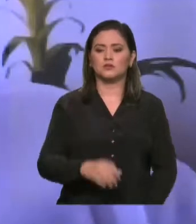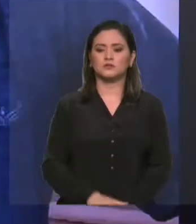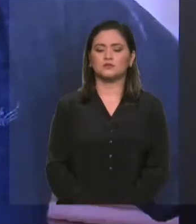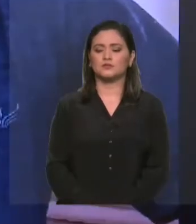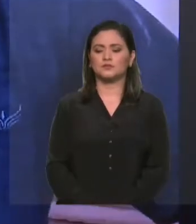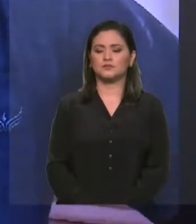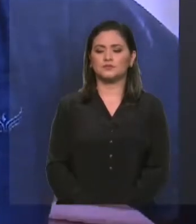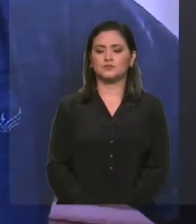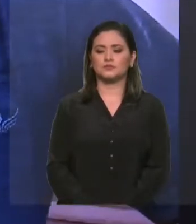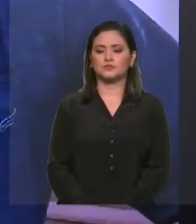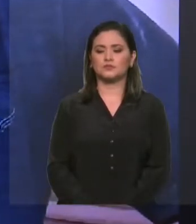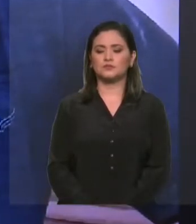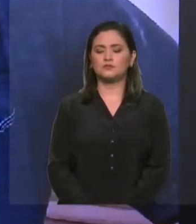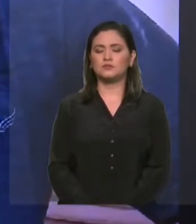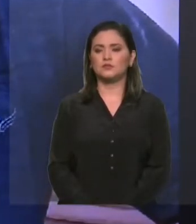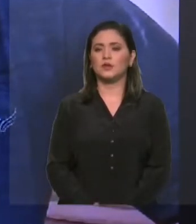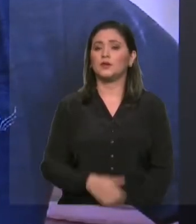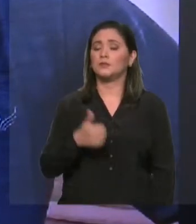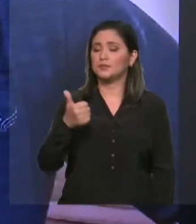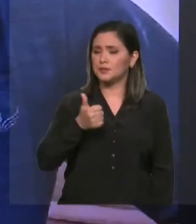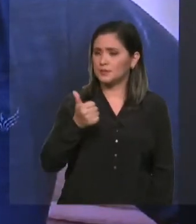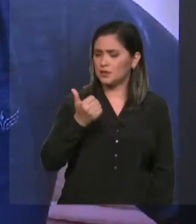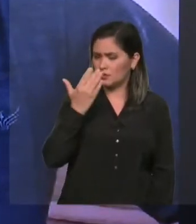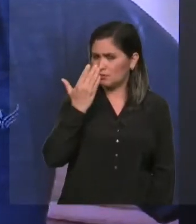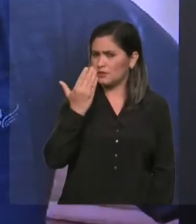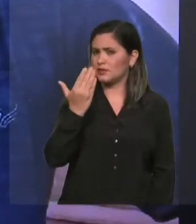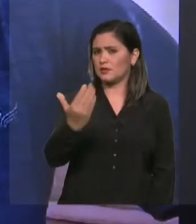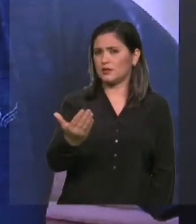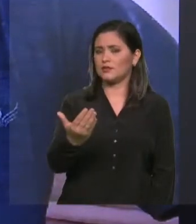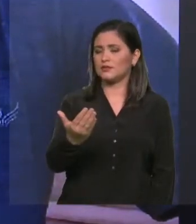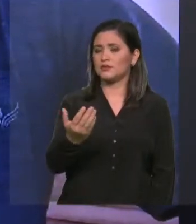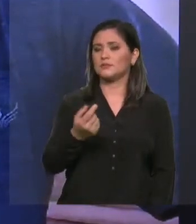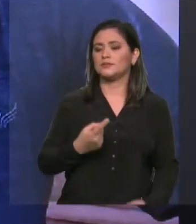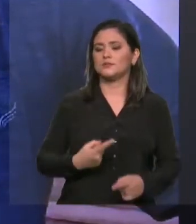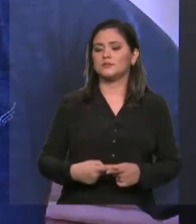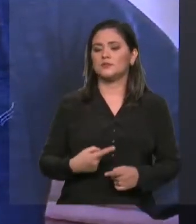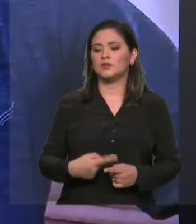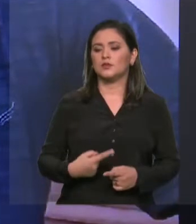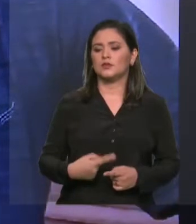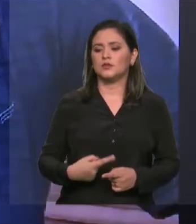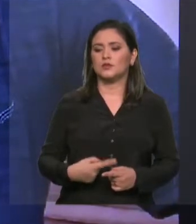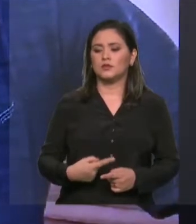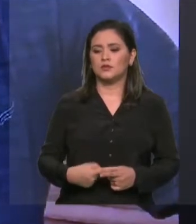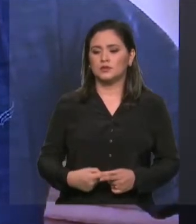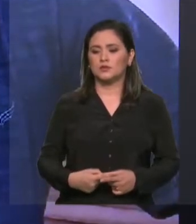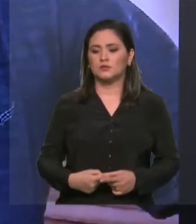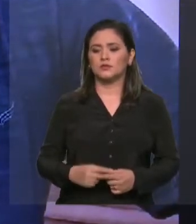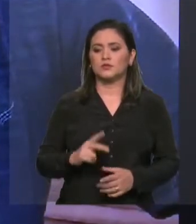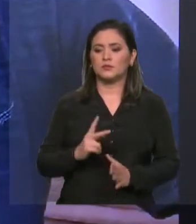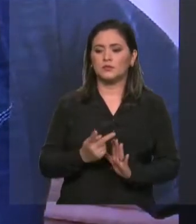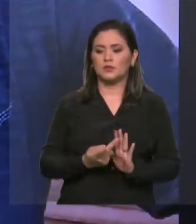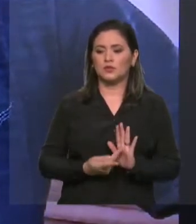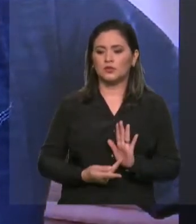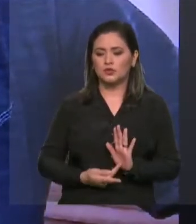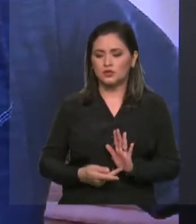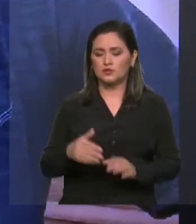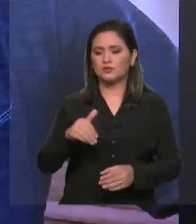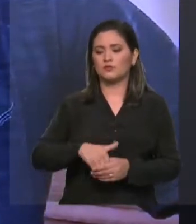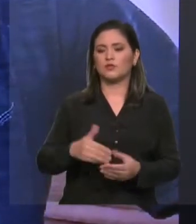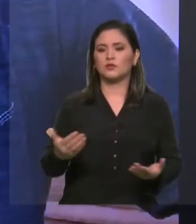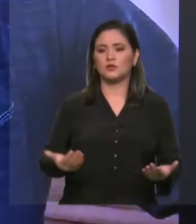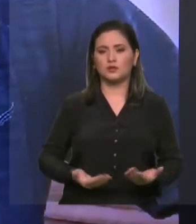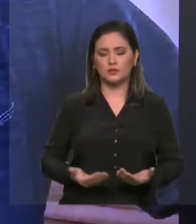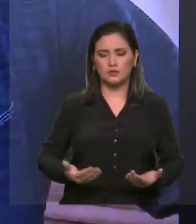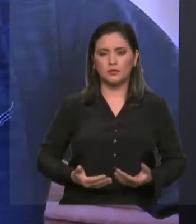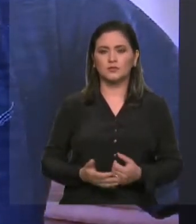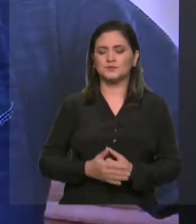Senhor presidente, primeiro quero agradecer por ter colocado este projeto de pauta, agradecer ao